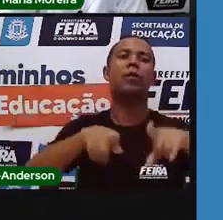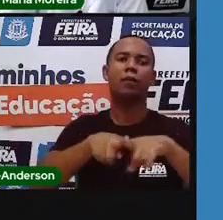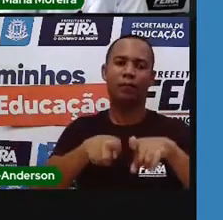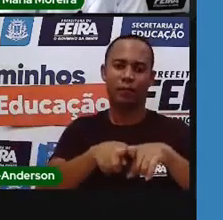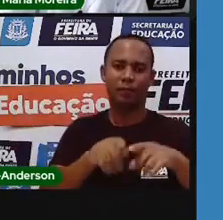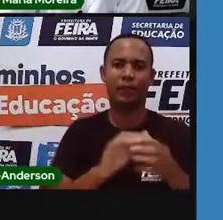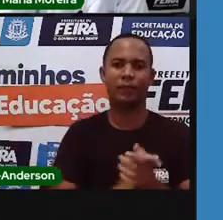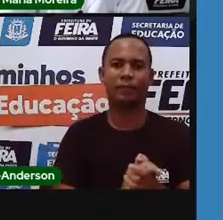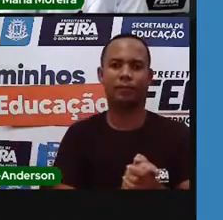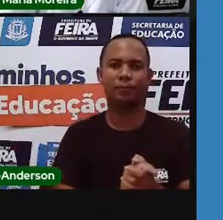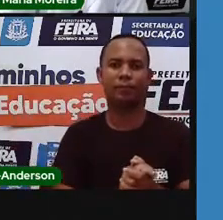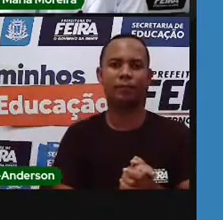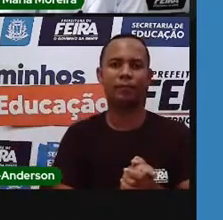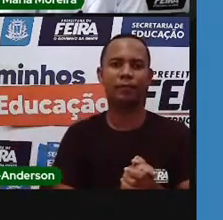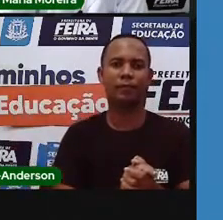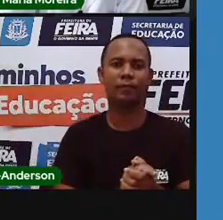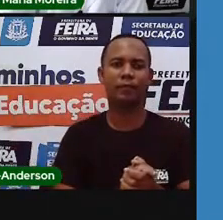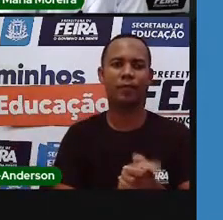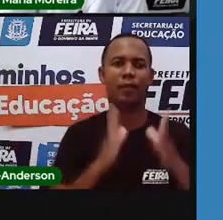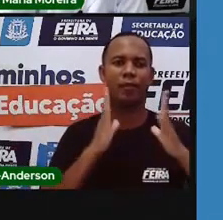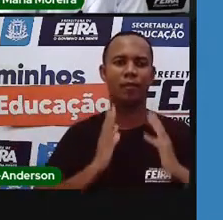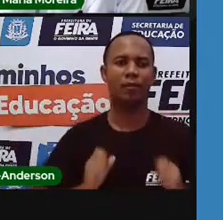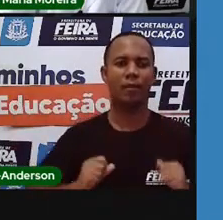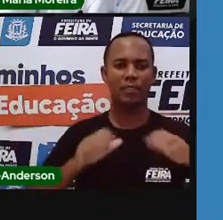Coleta de lixo.